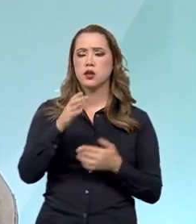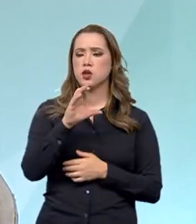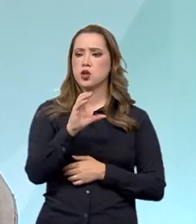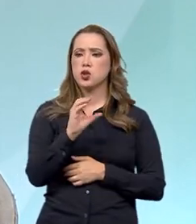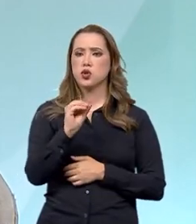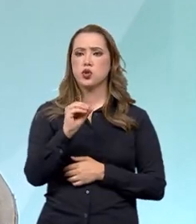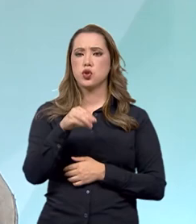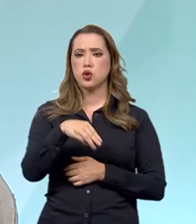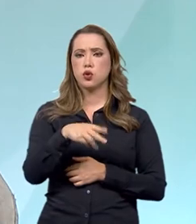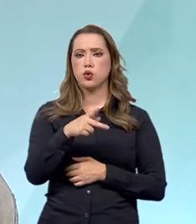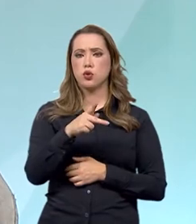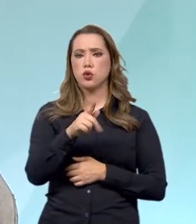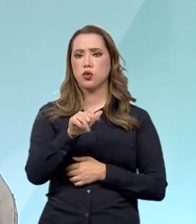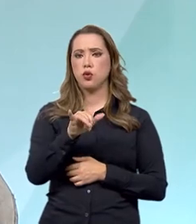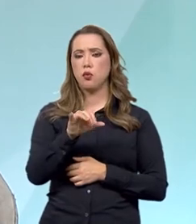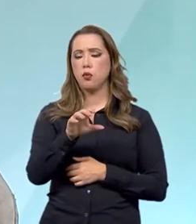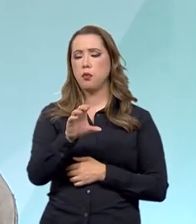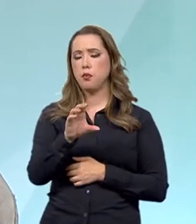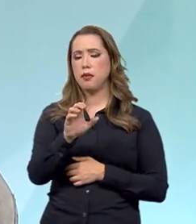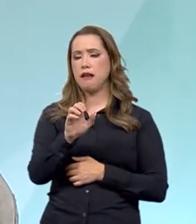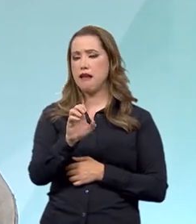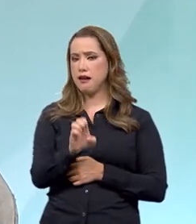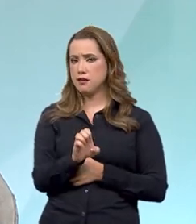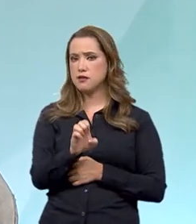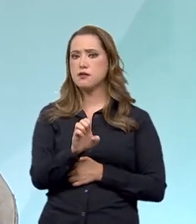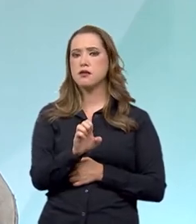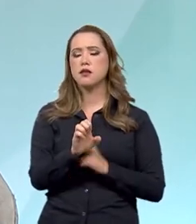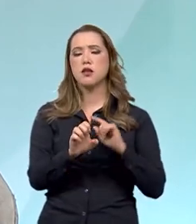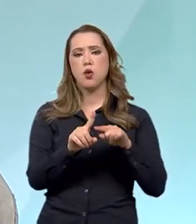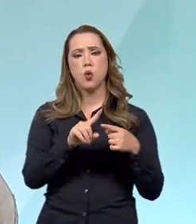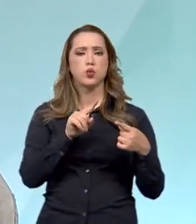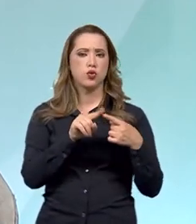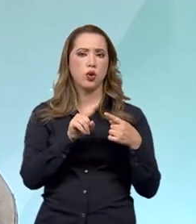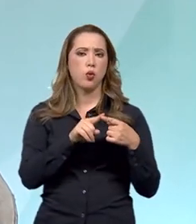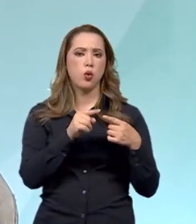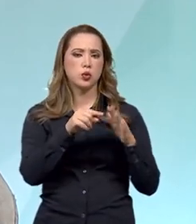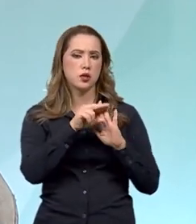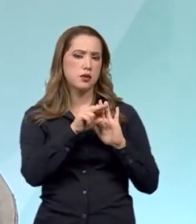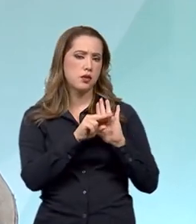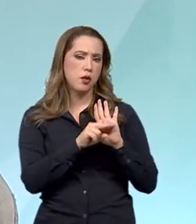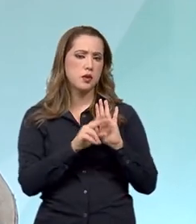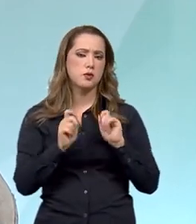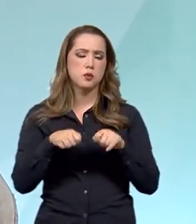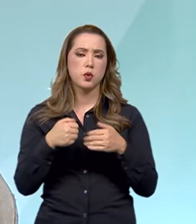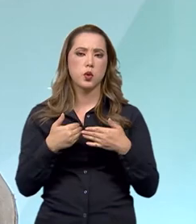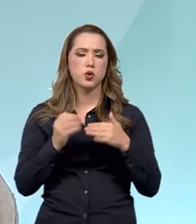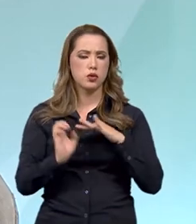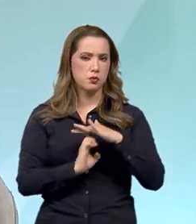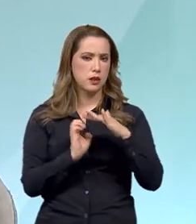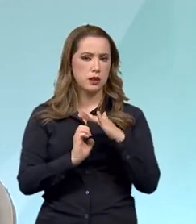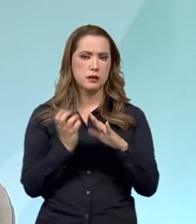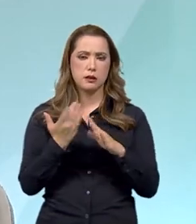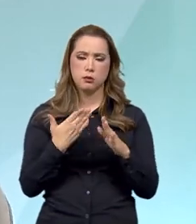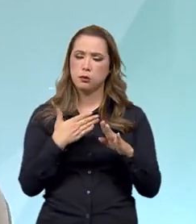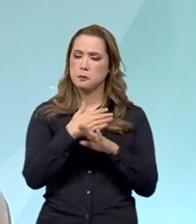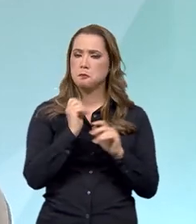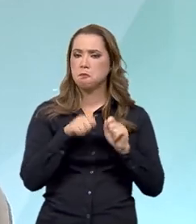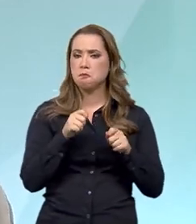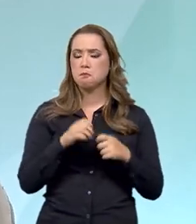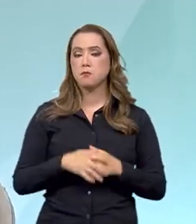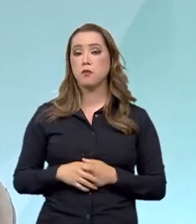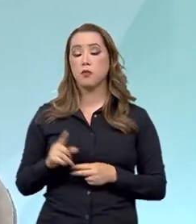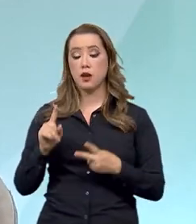ela ter uma estrutura... De conformidade. De conformidade que possa viabilizar, mas ele é aberto para todas as empresas. A regulamentação